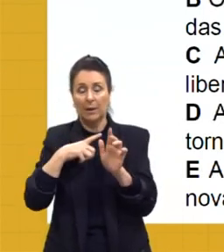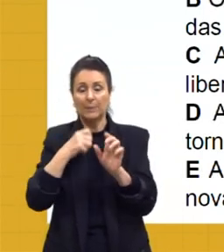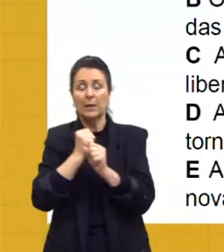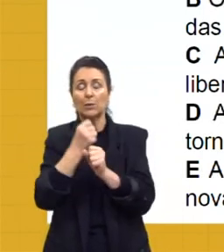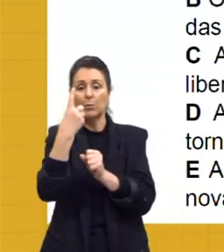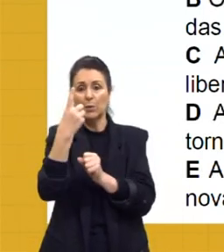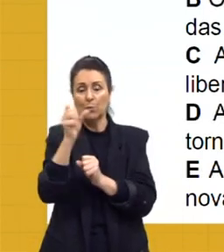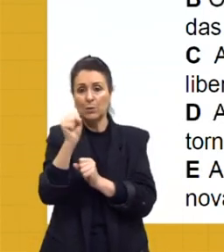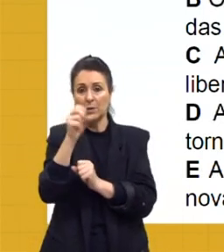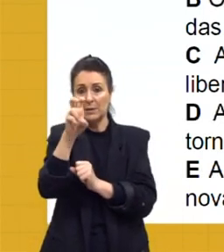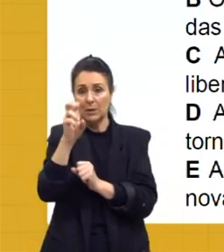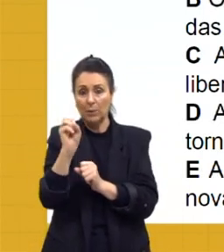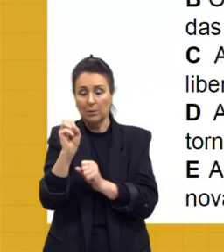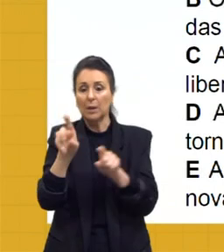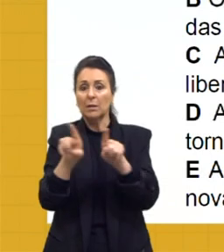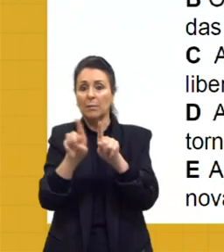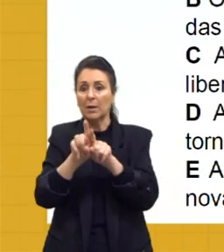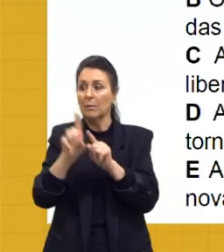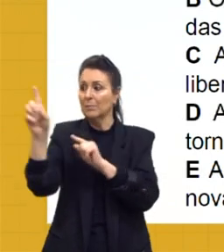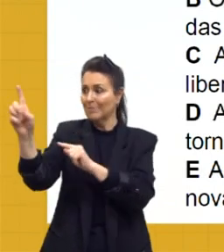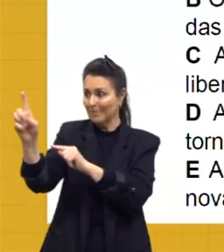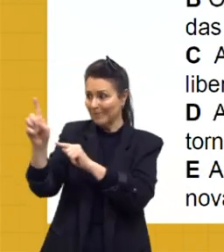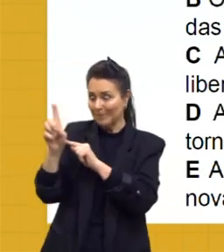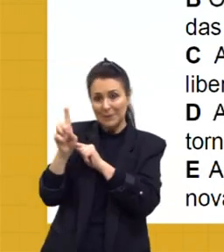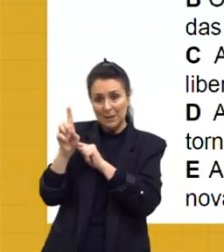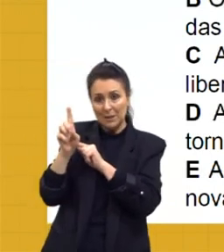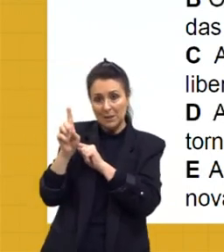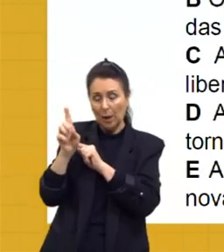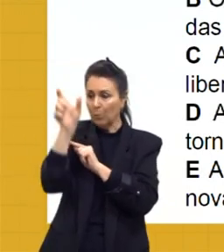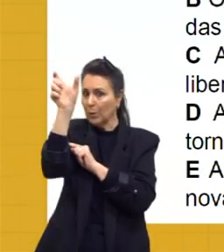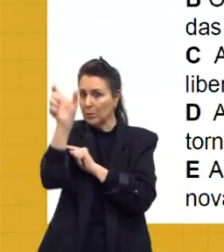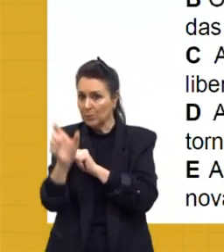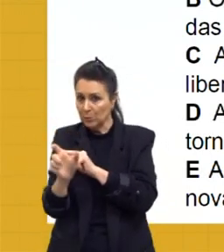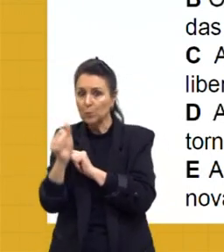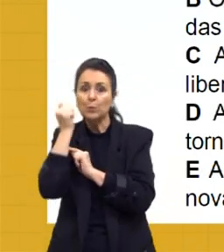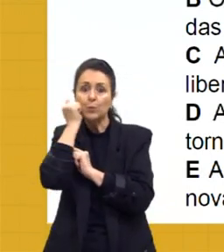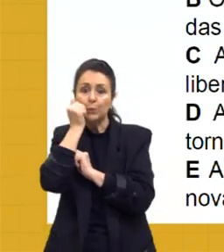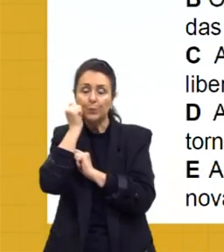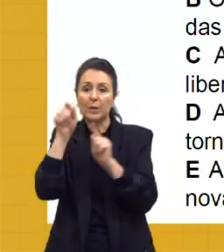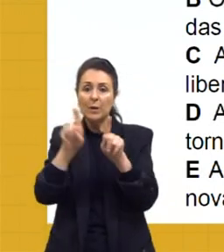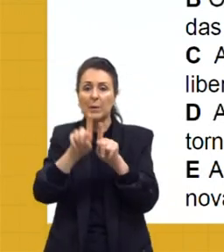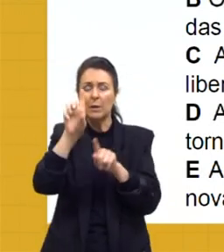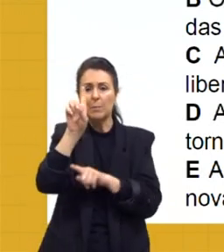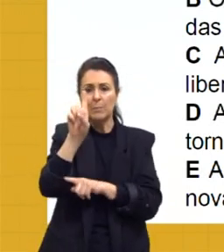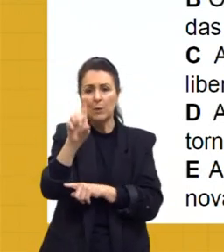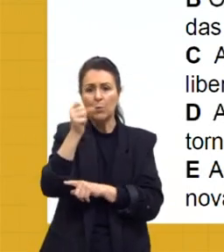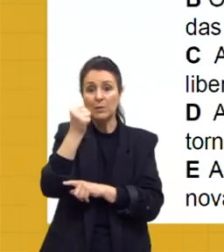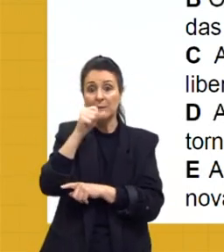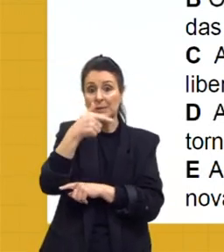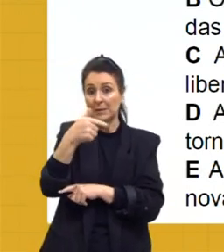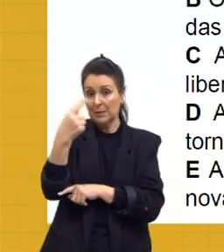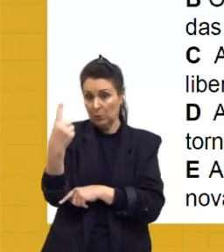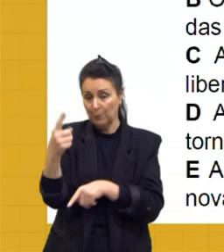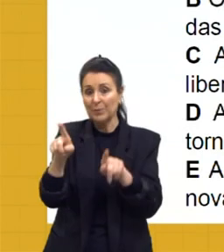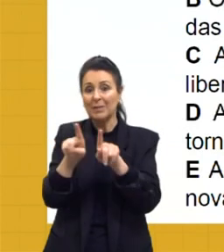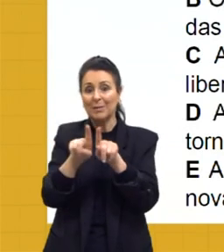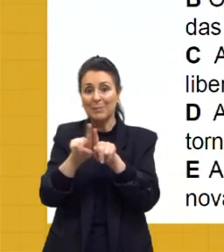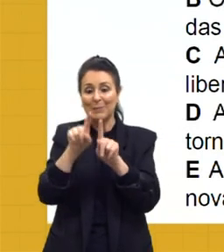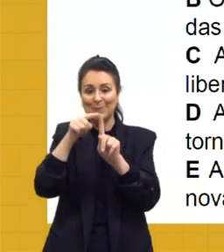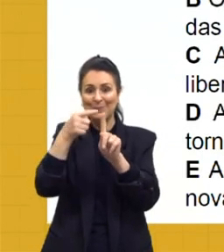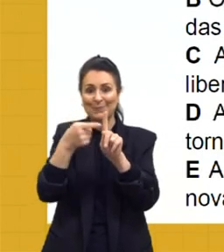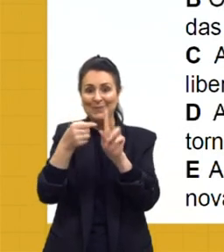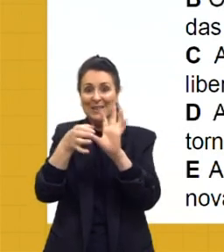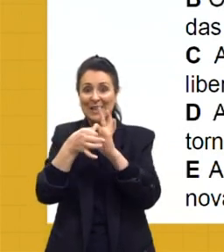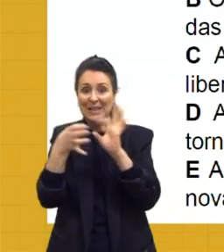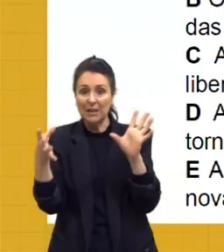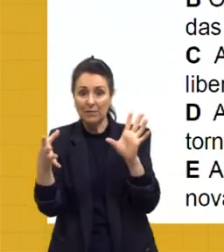lei para terminar esse tráfico negreiro. Em 1871 tem a lei do ventre livre, que dava liberdade para os